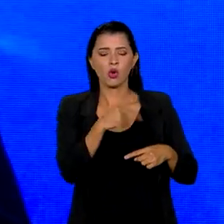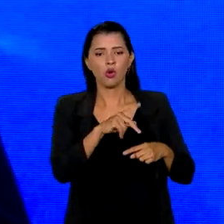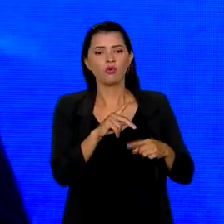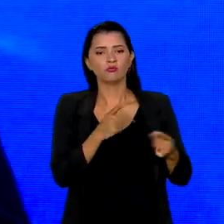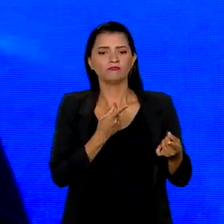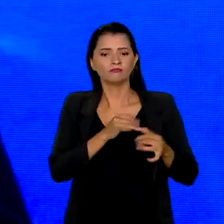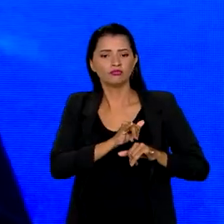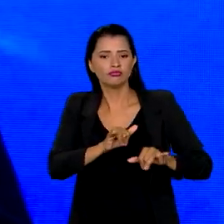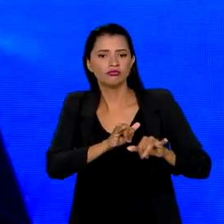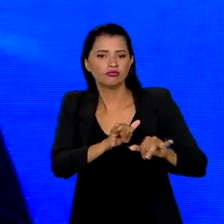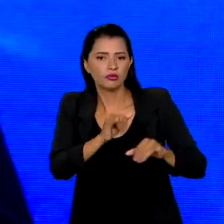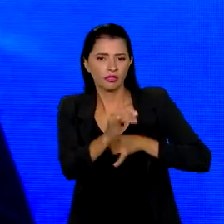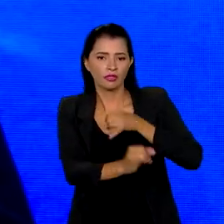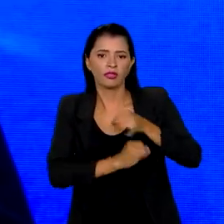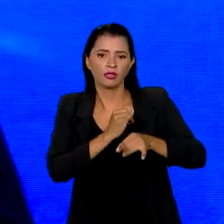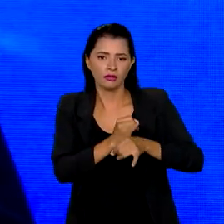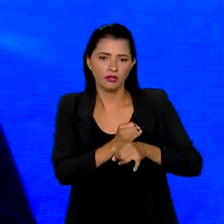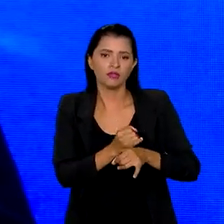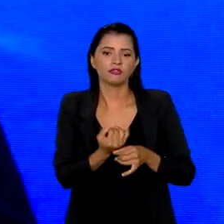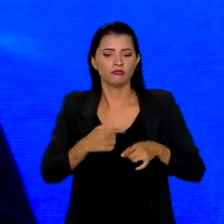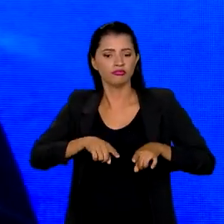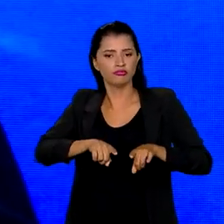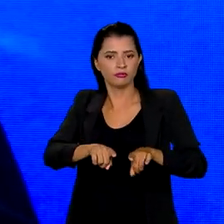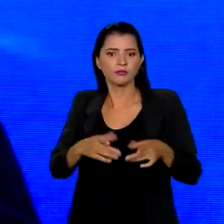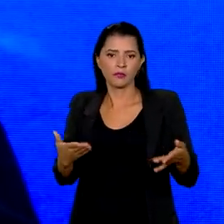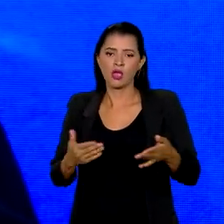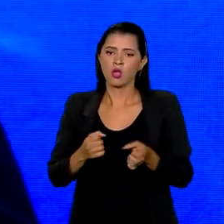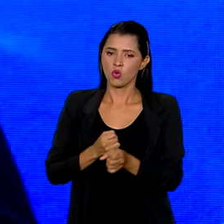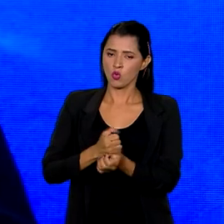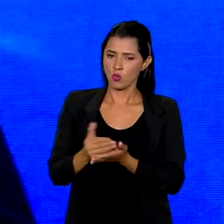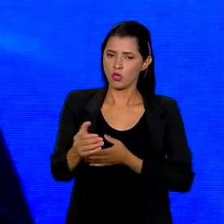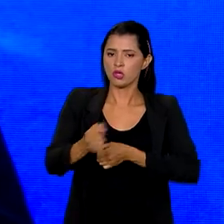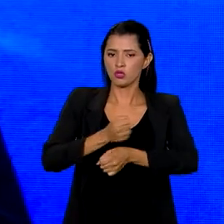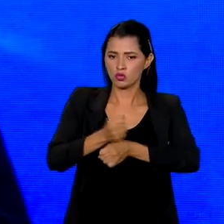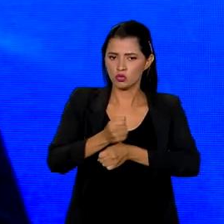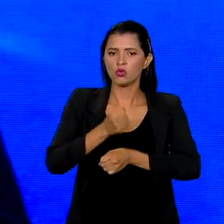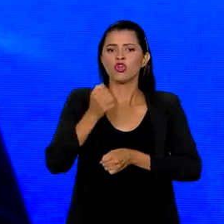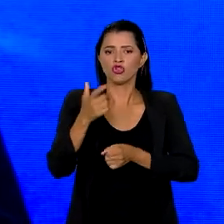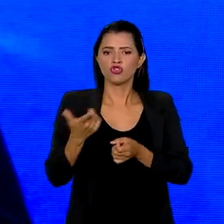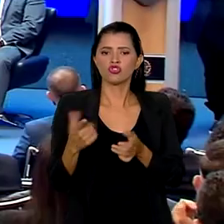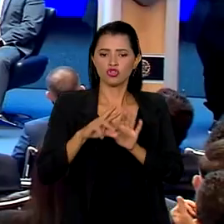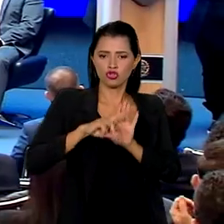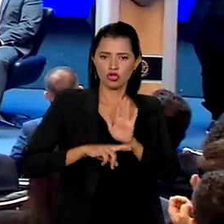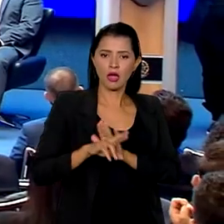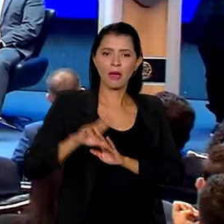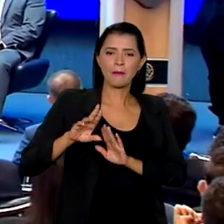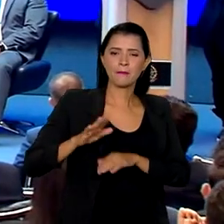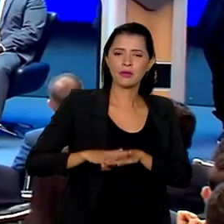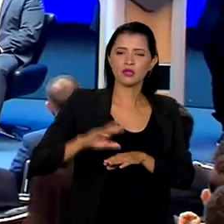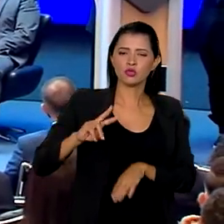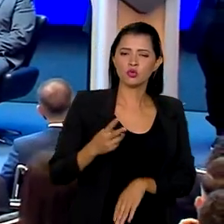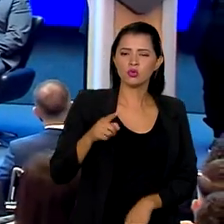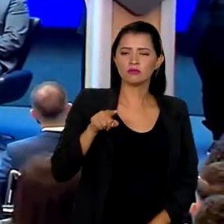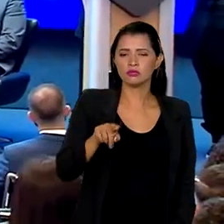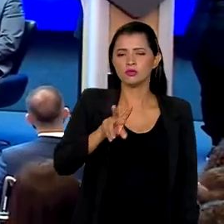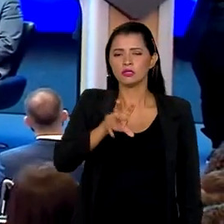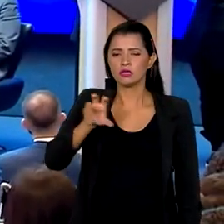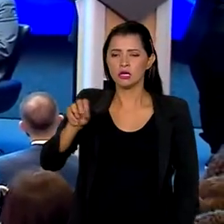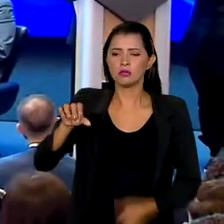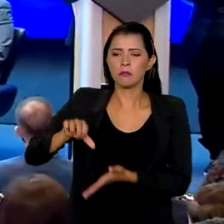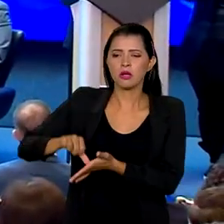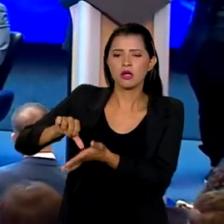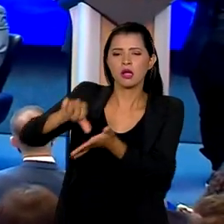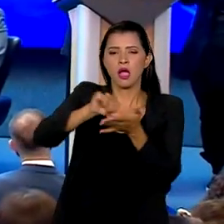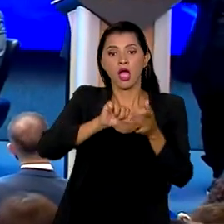transmissões via internet. No começo do ano, já foram licenciadas mais de 2.500 estações de